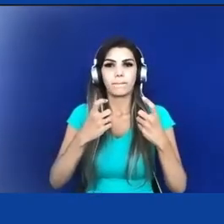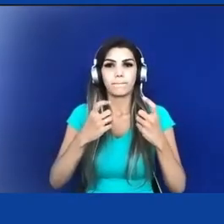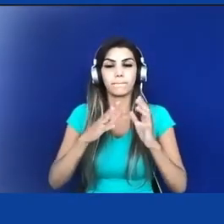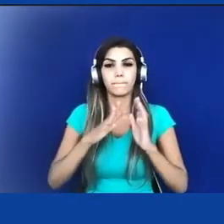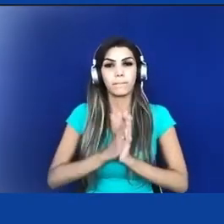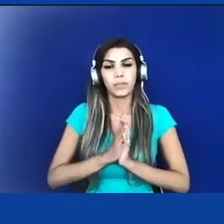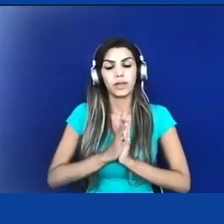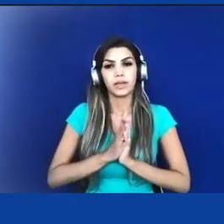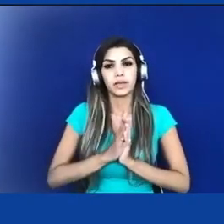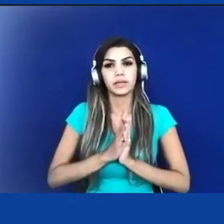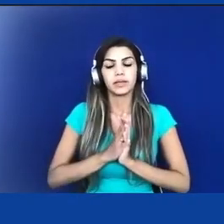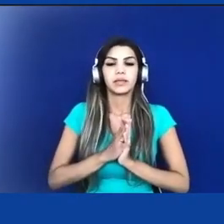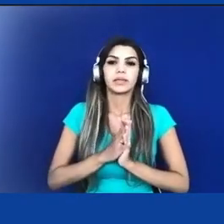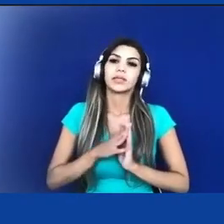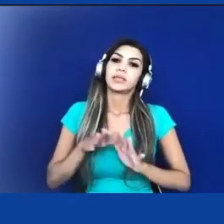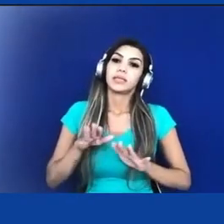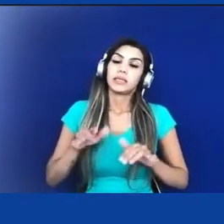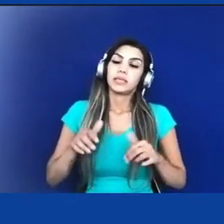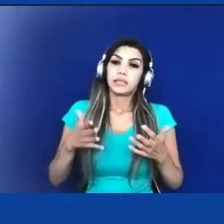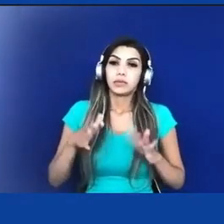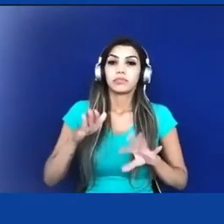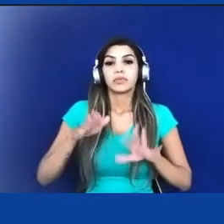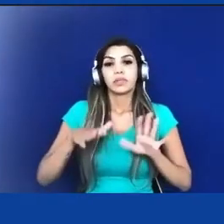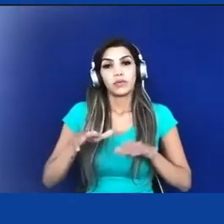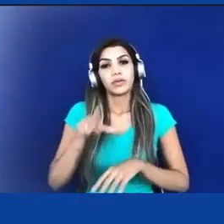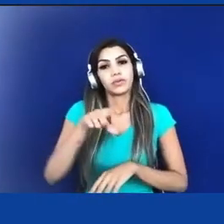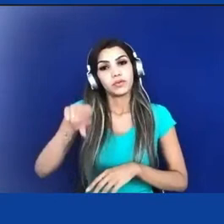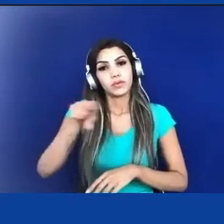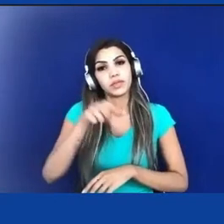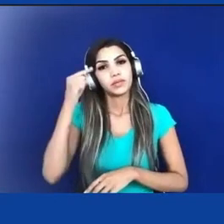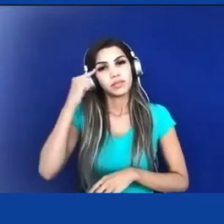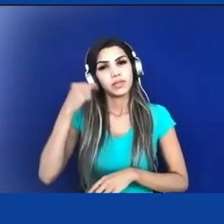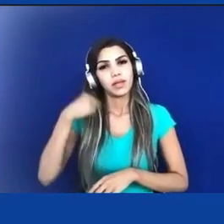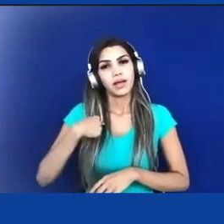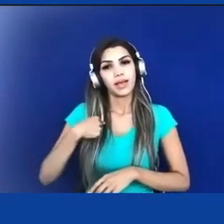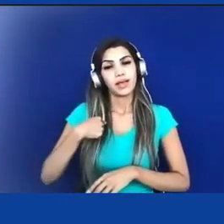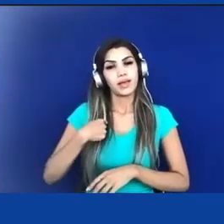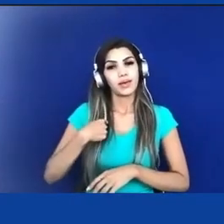eu acho que a gente precisa,